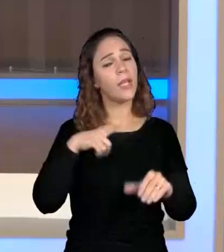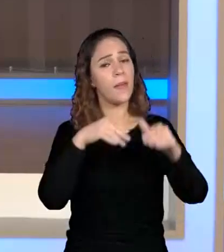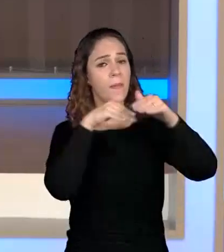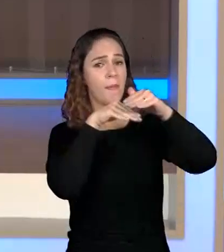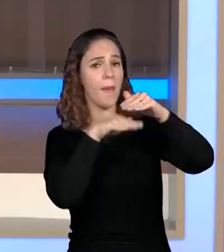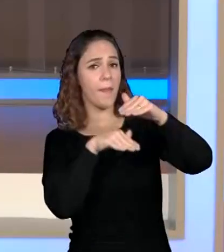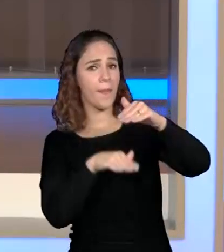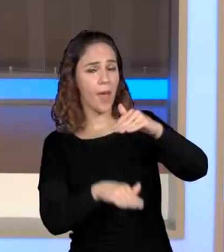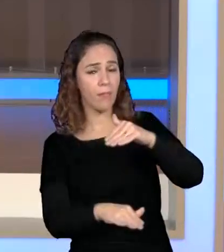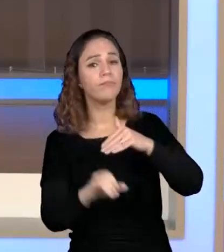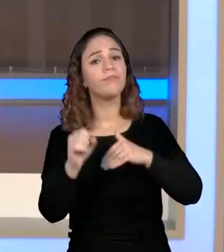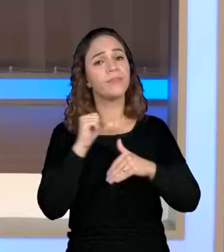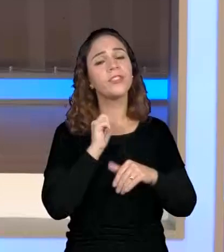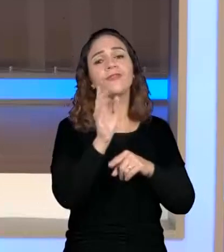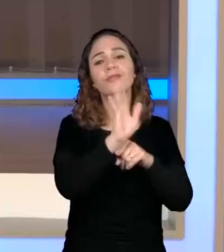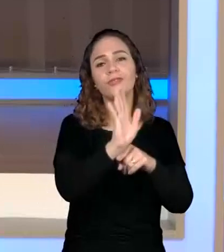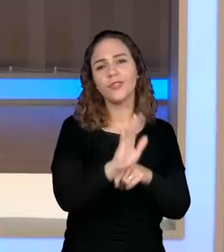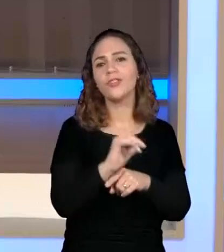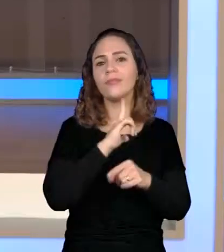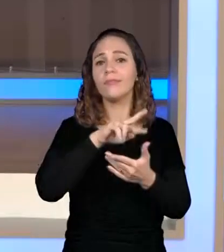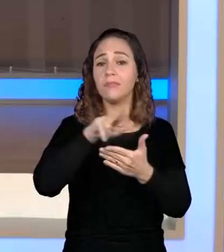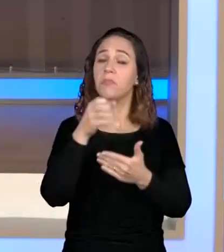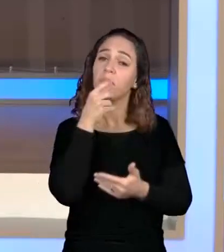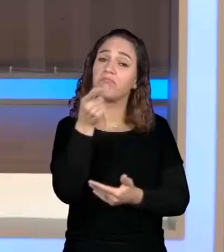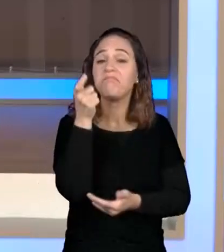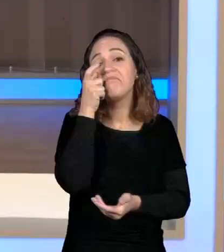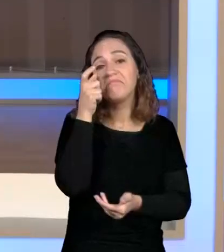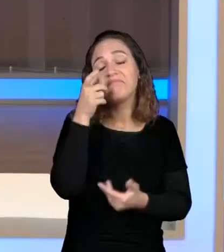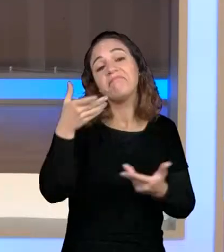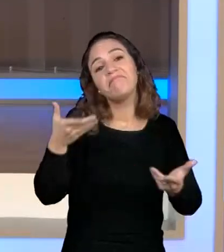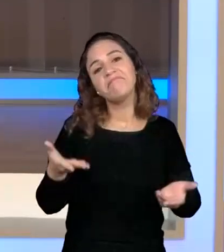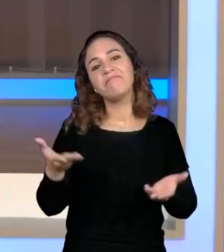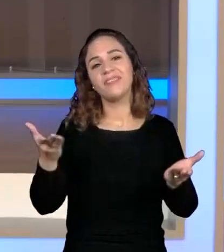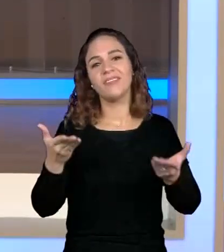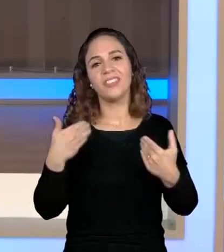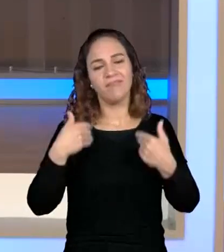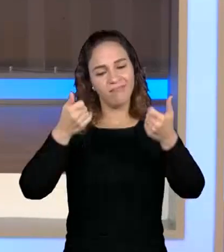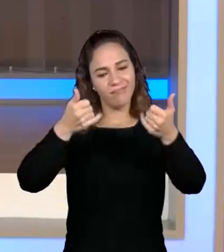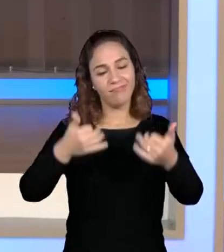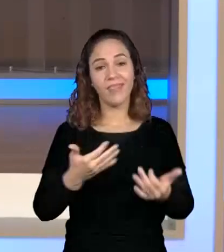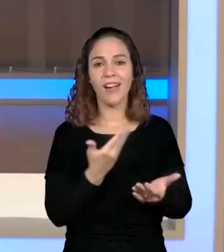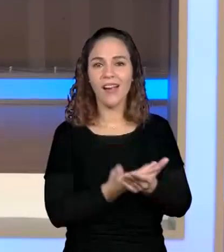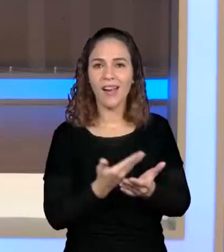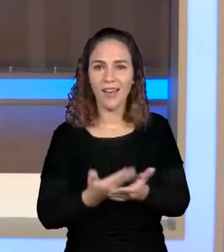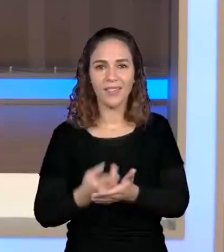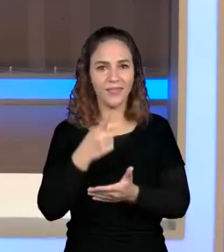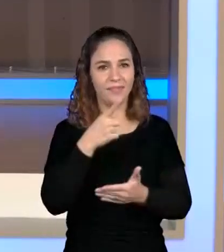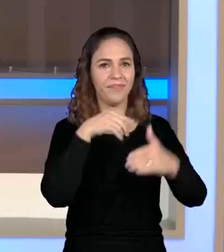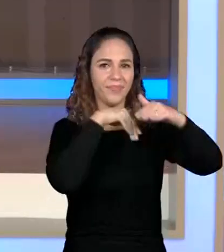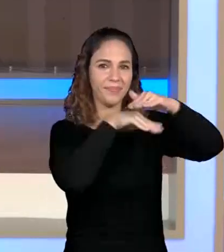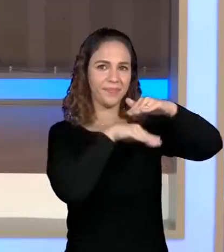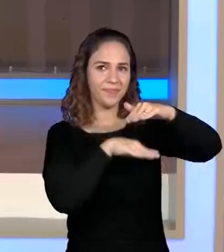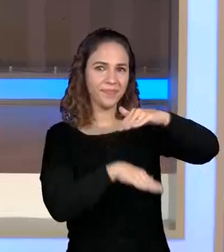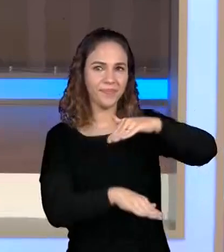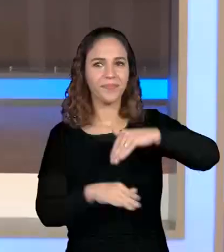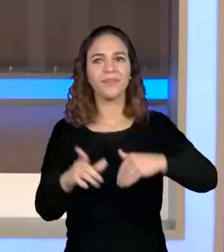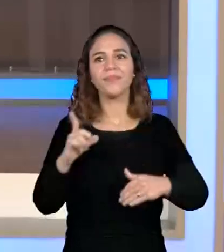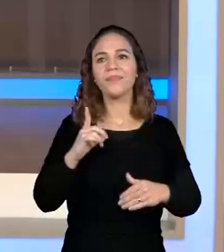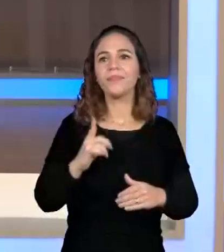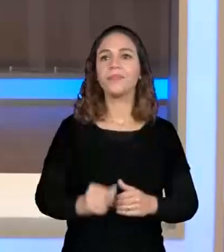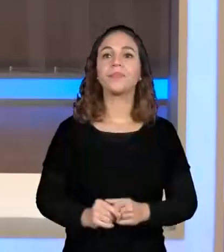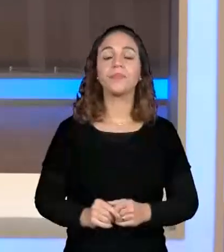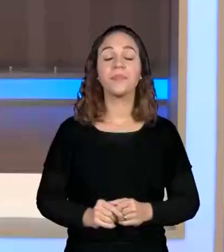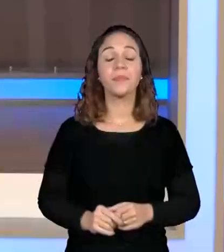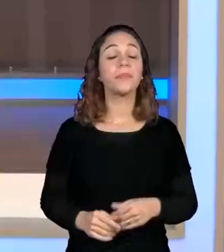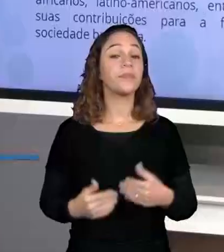pode ser super importante você também assistir. Então, acompanha aí as nossas aulas aqui também no repositório, tudo bem? Legal.